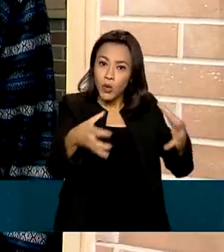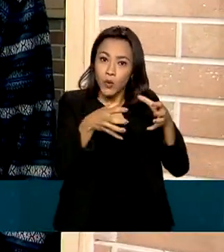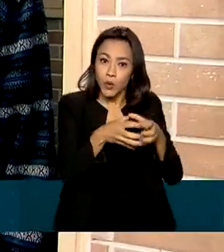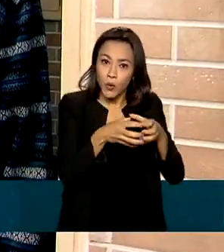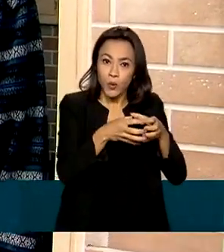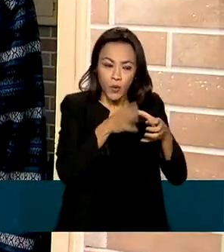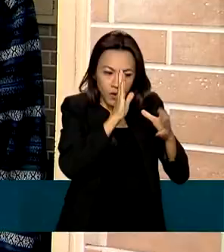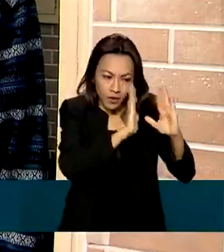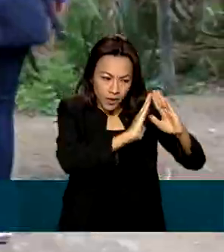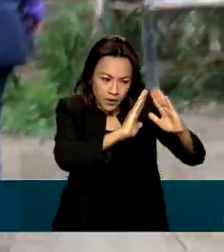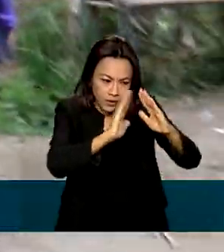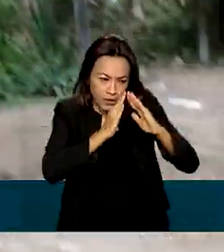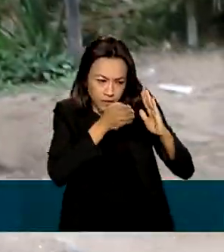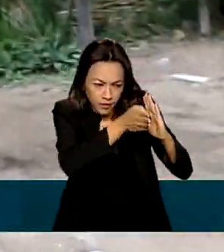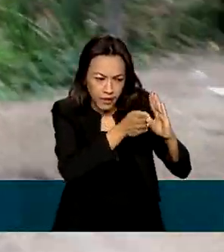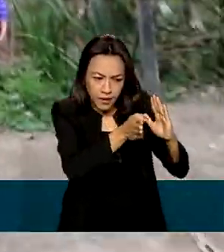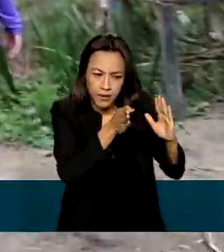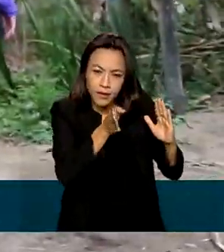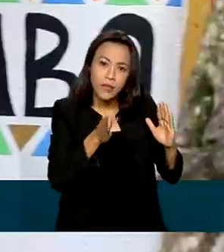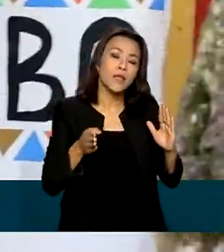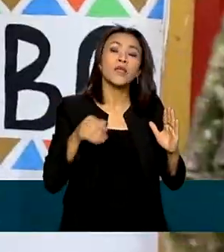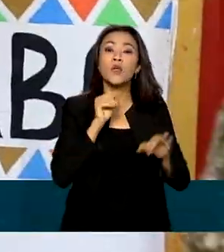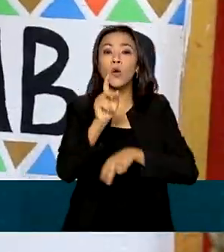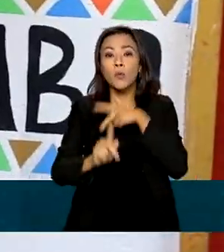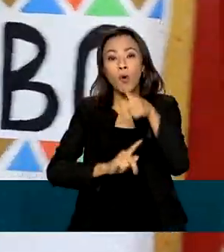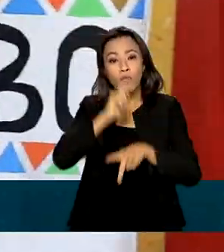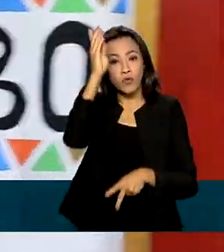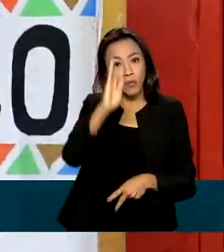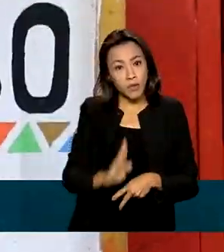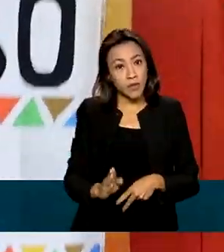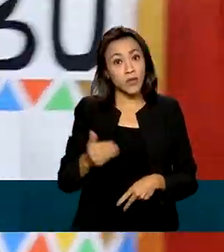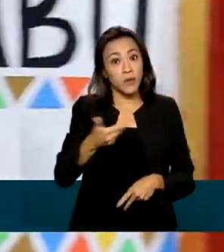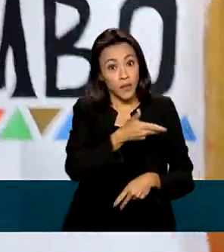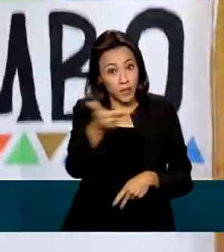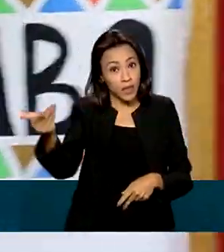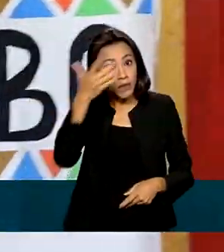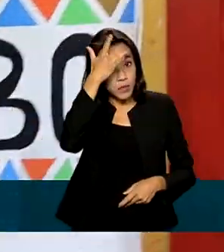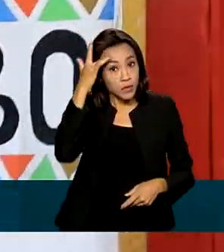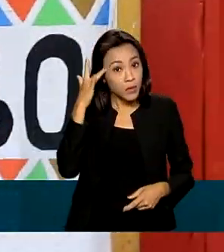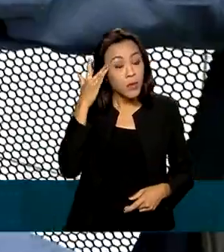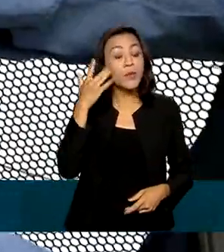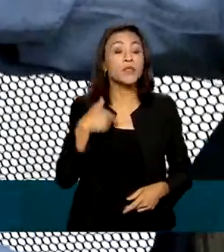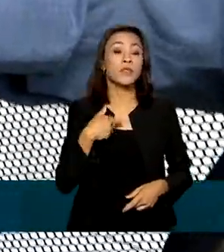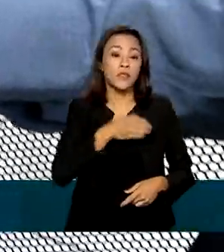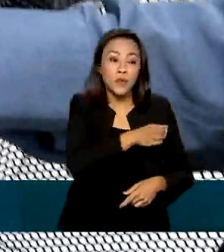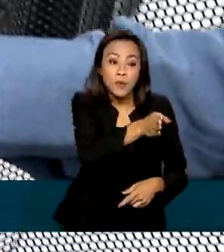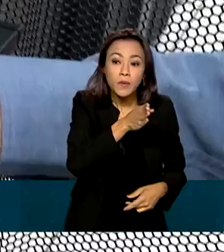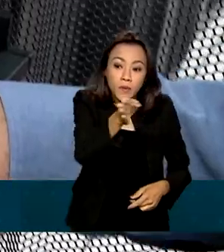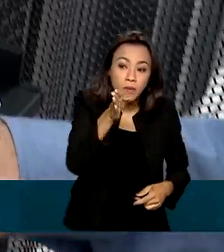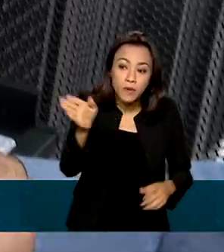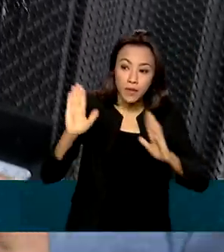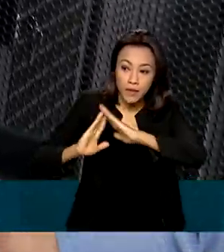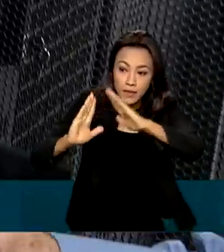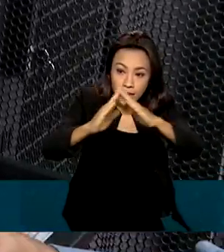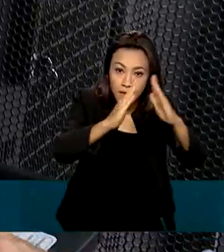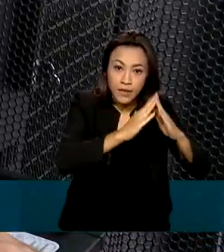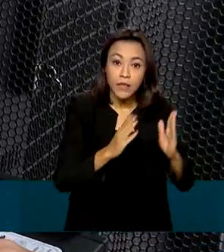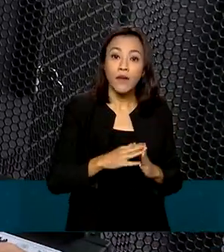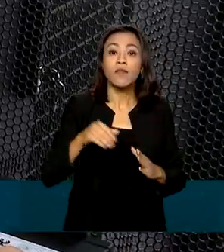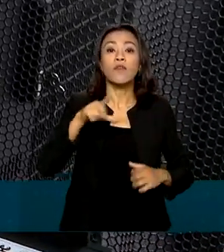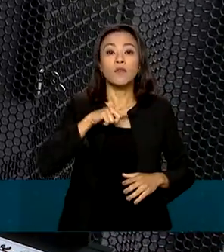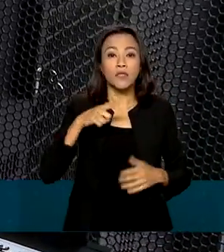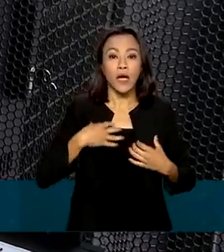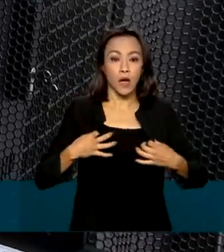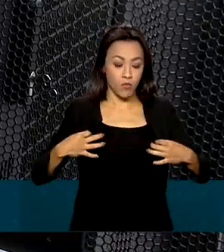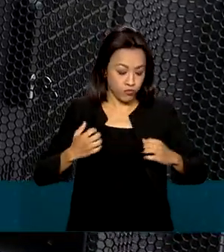visitar os domicílios, é importante que a população brasileira saiba que os agentes de pesquisa e recenseadores estarão utilizando,